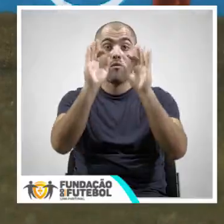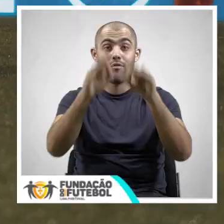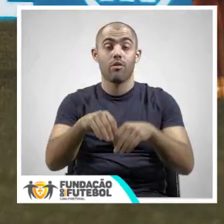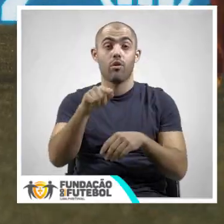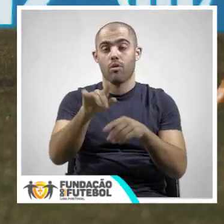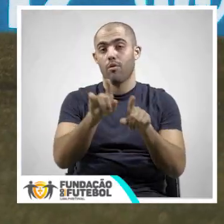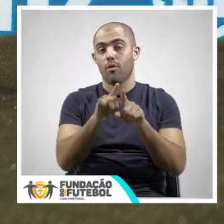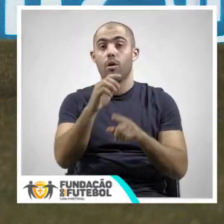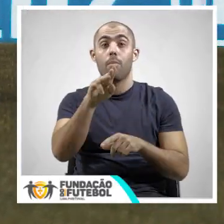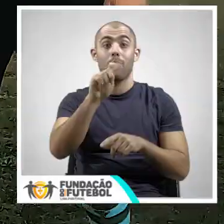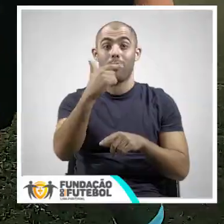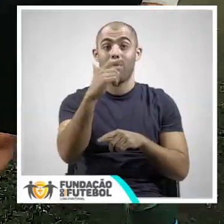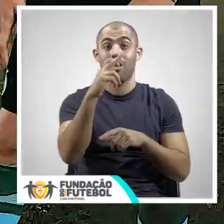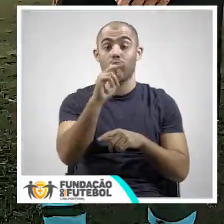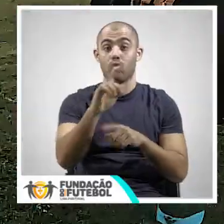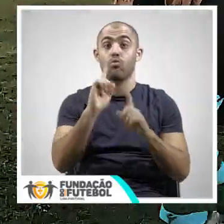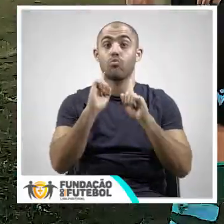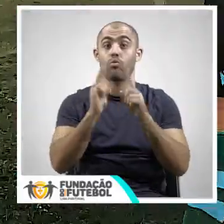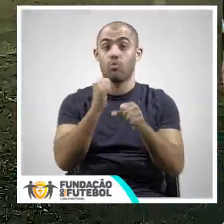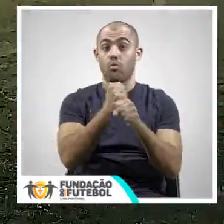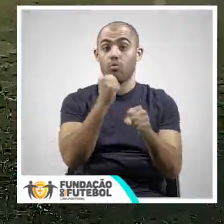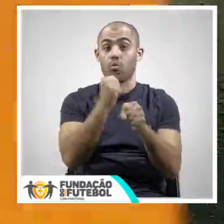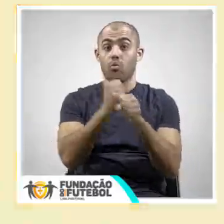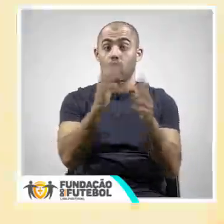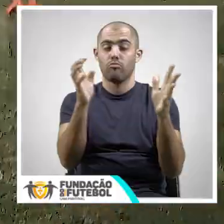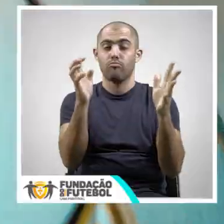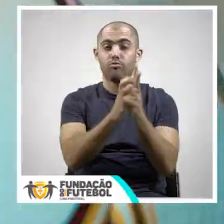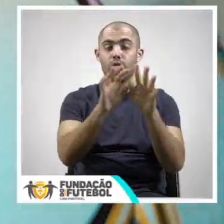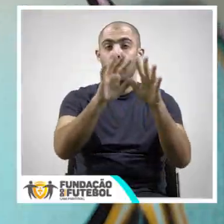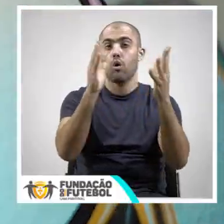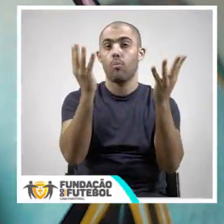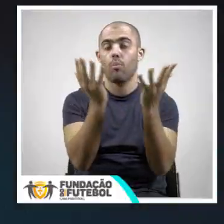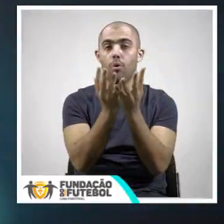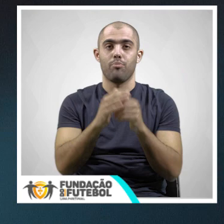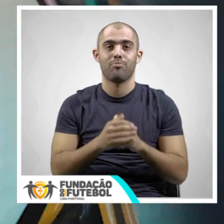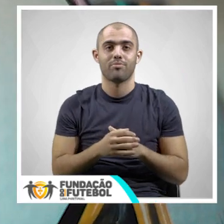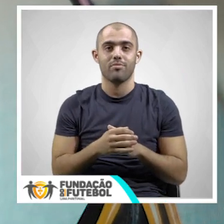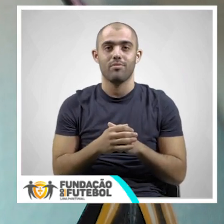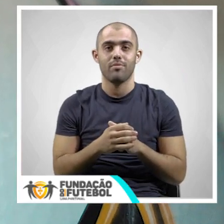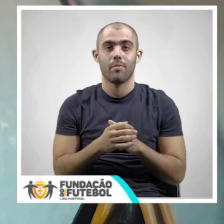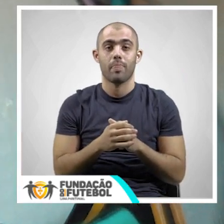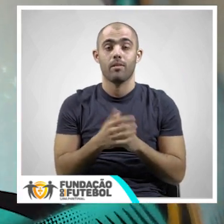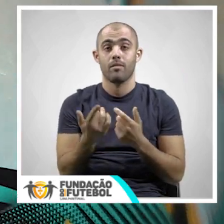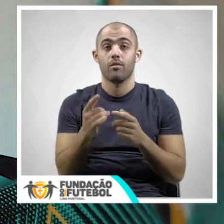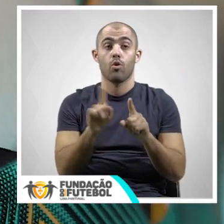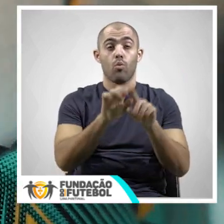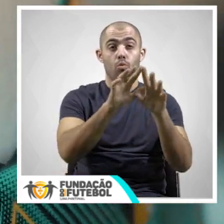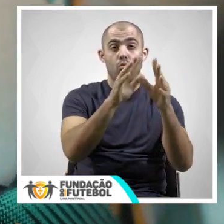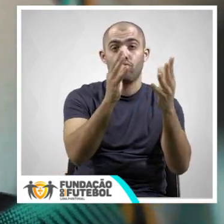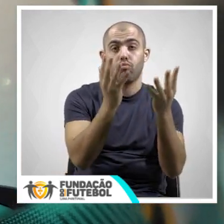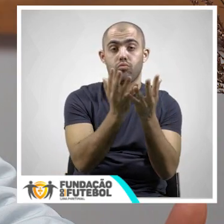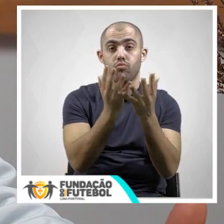foi hora da Metro Numbers entrar em campo e estampar as ilustrações na protagonista do jogo. Transmitir para uma